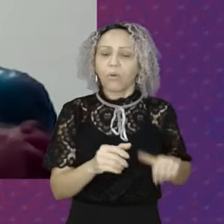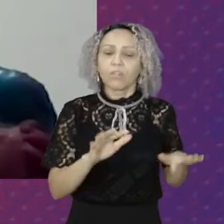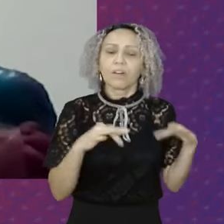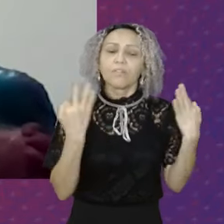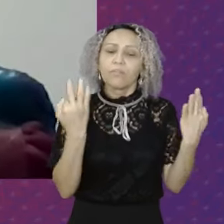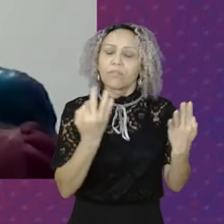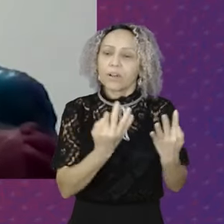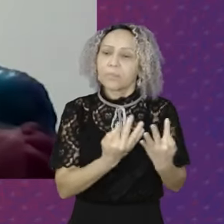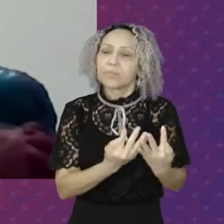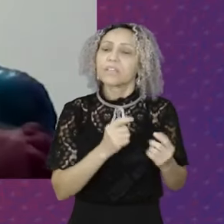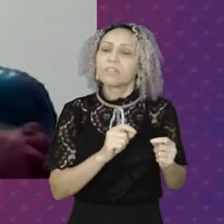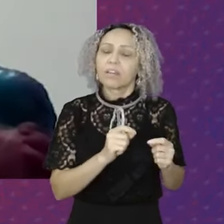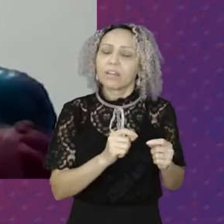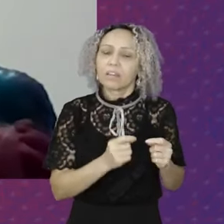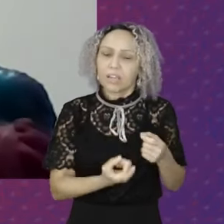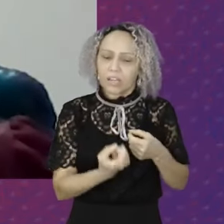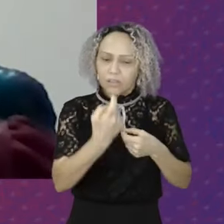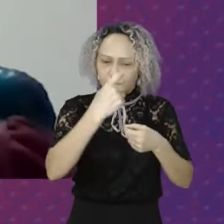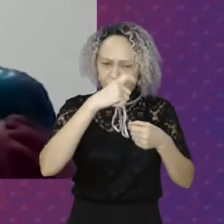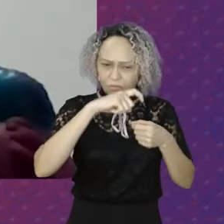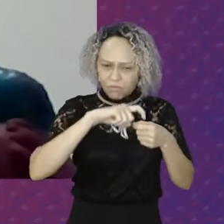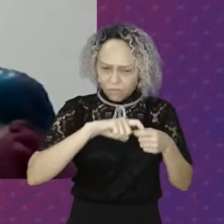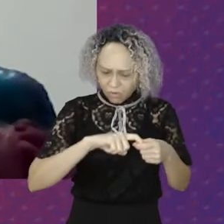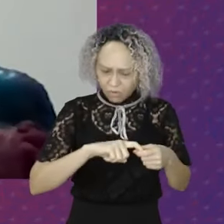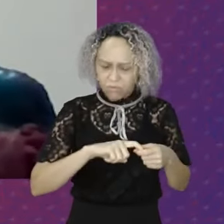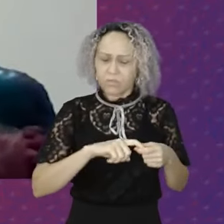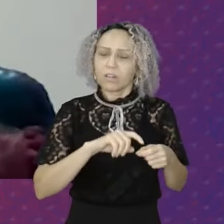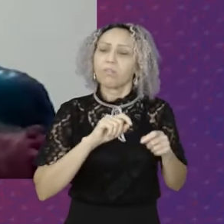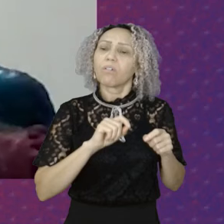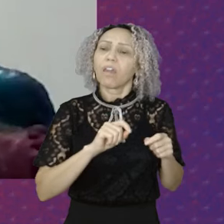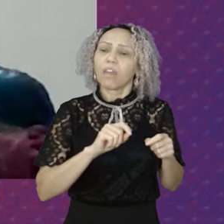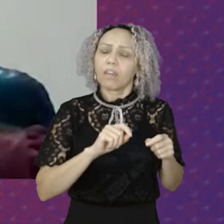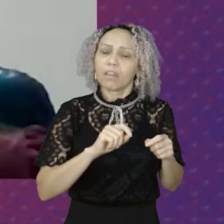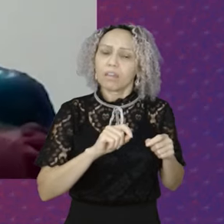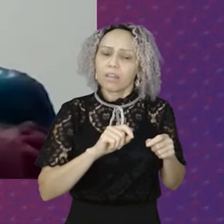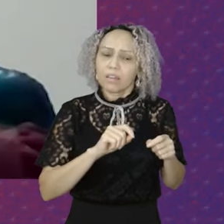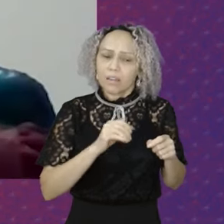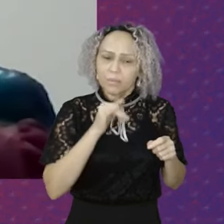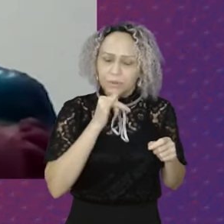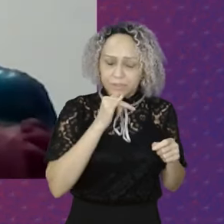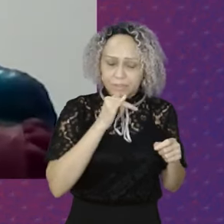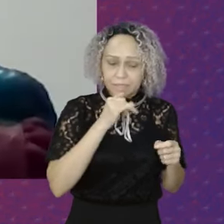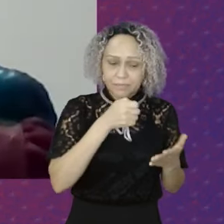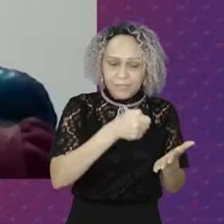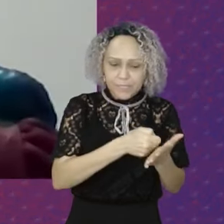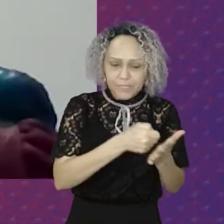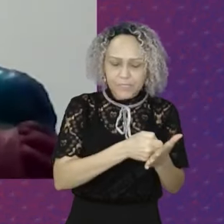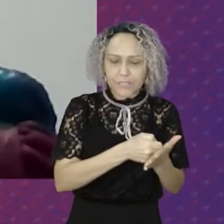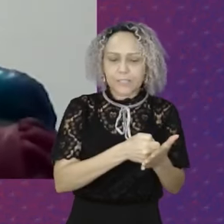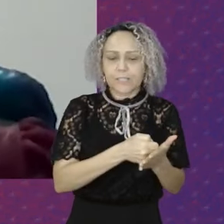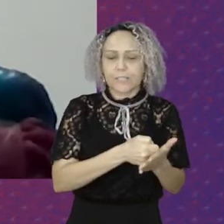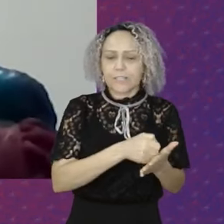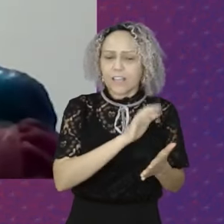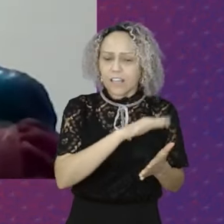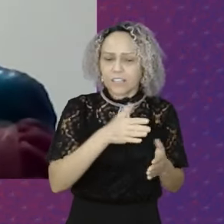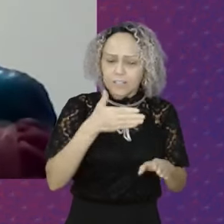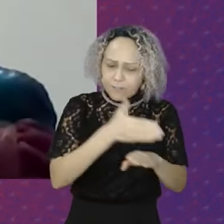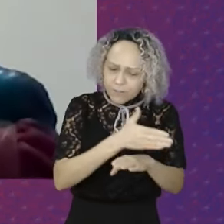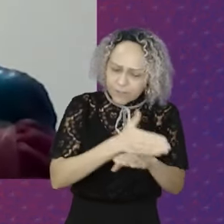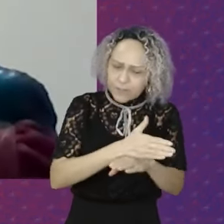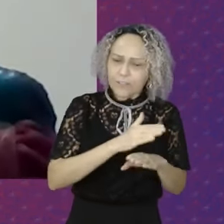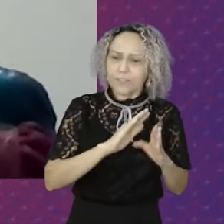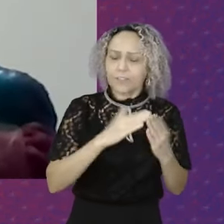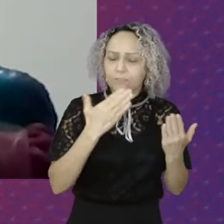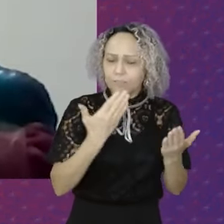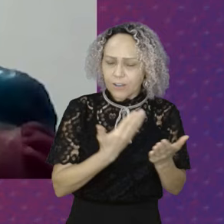A operacionalizar O sistema De condicionalidades Onde exige A frequência Escolar A vacinação E ele também Tem